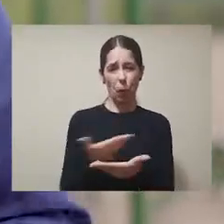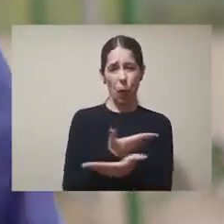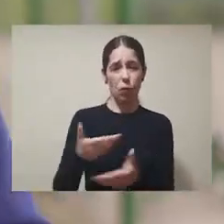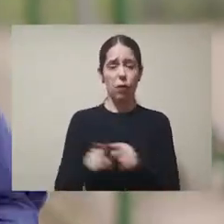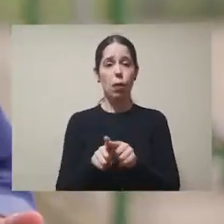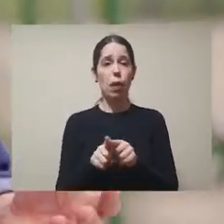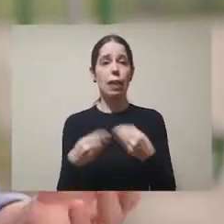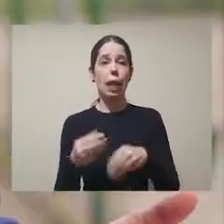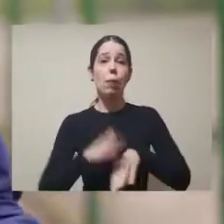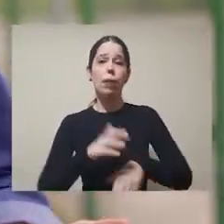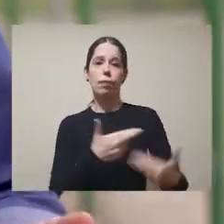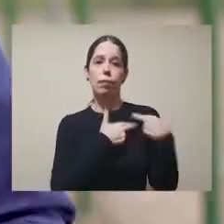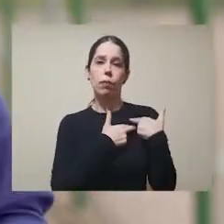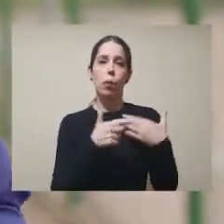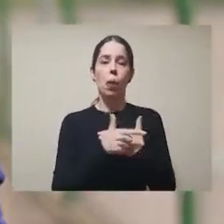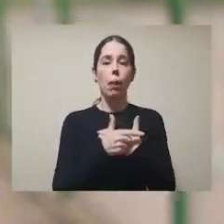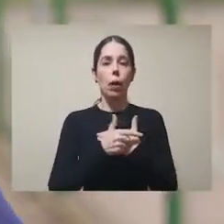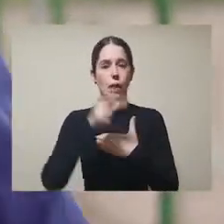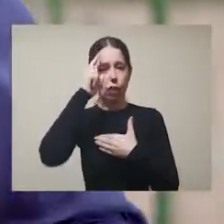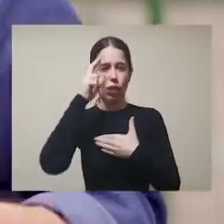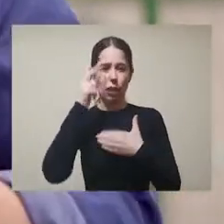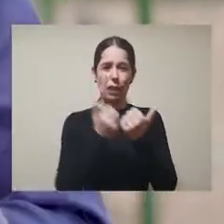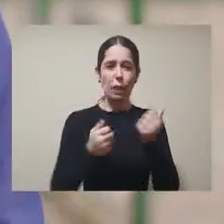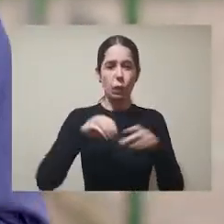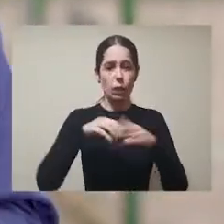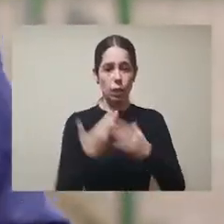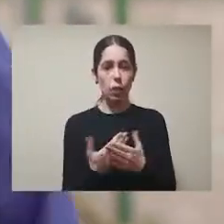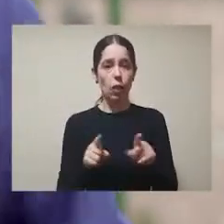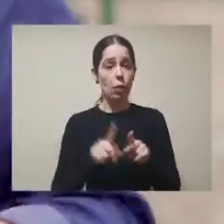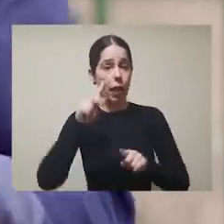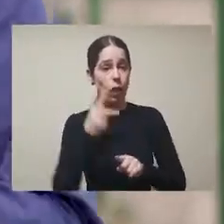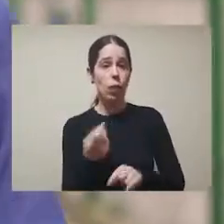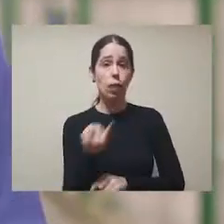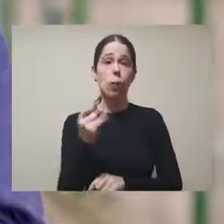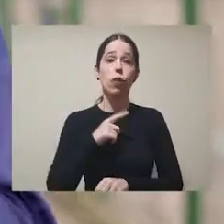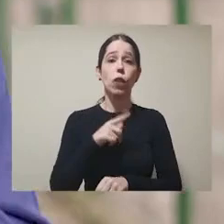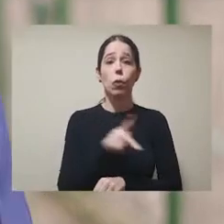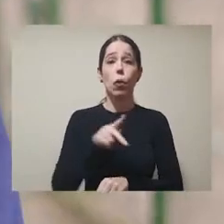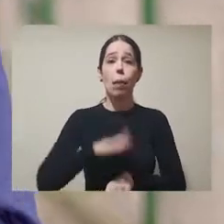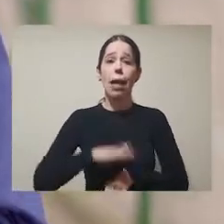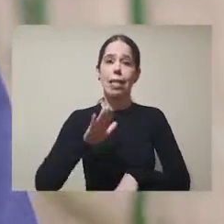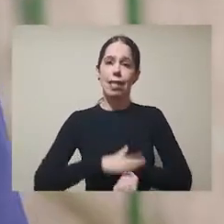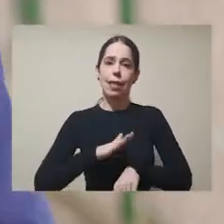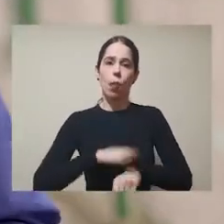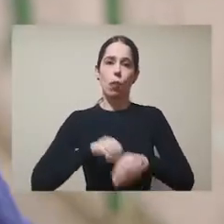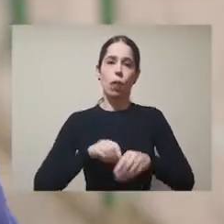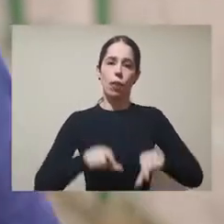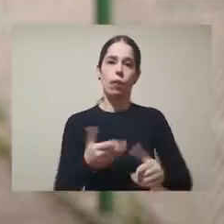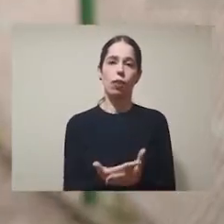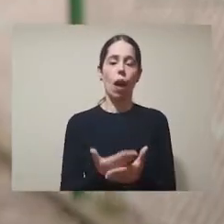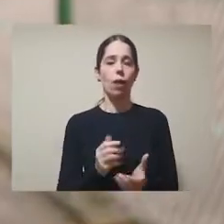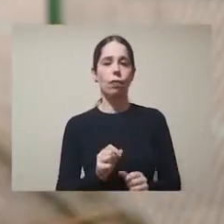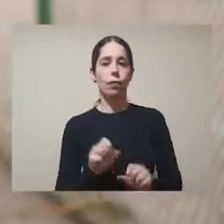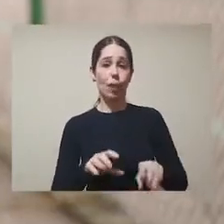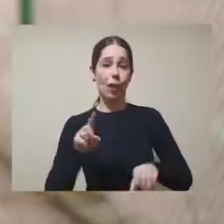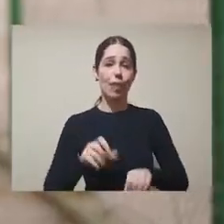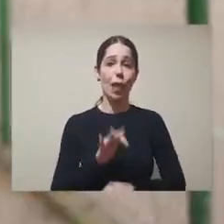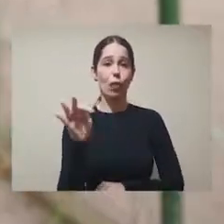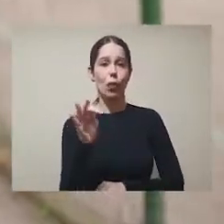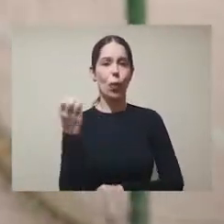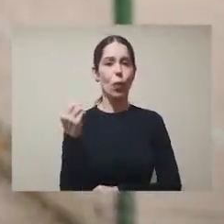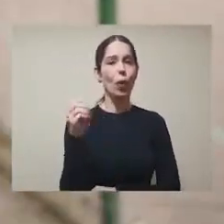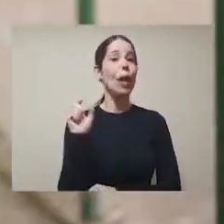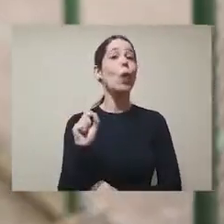Dar ênfase ao papel da direção nas escolas e reconhecer a importância de ter o professor mais tempo na sala de aula. Educação é